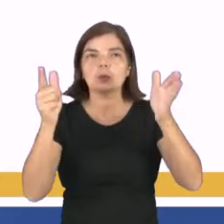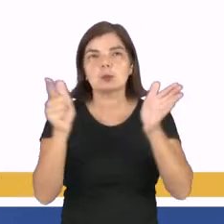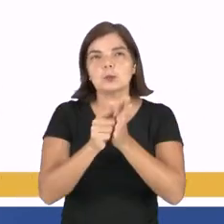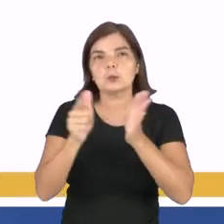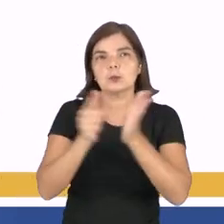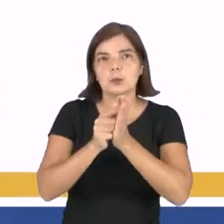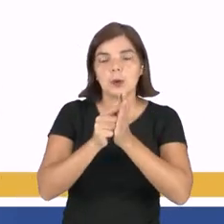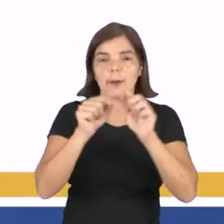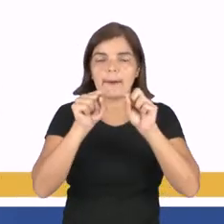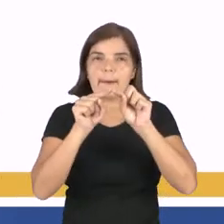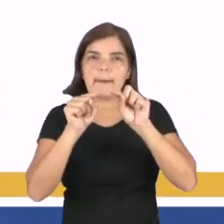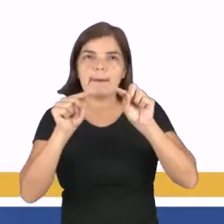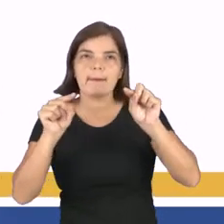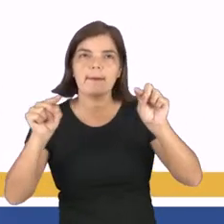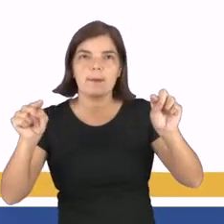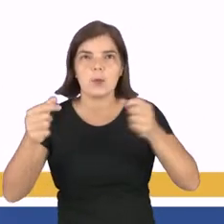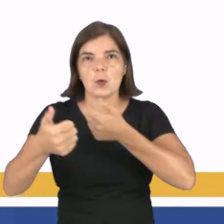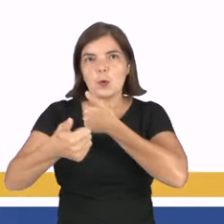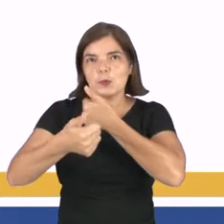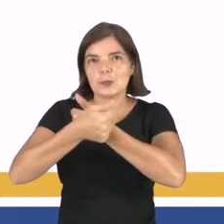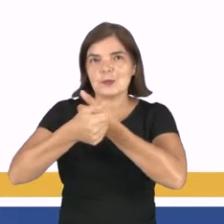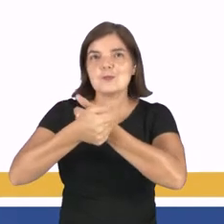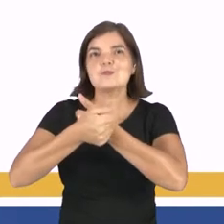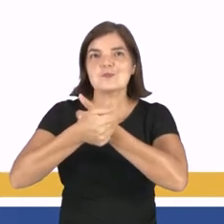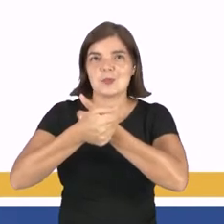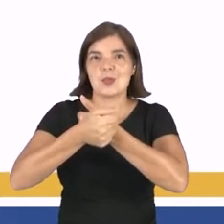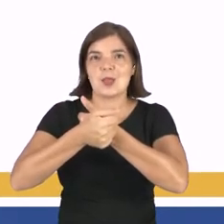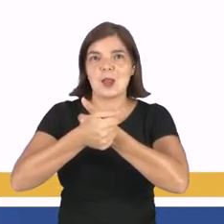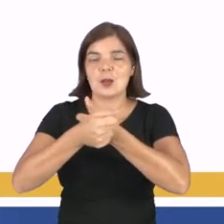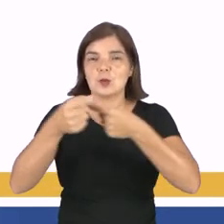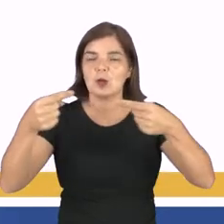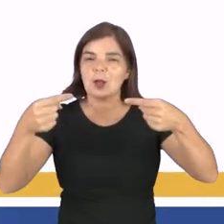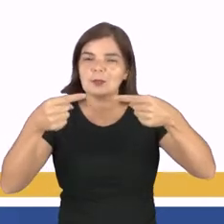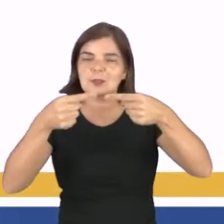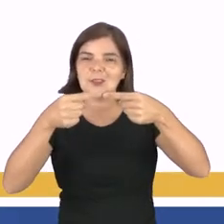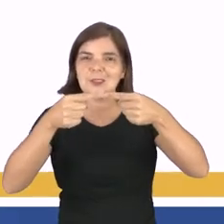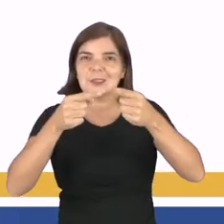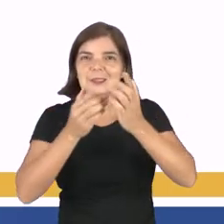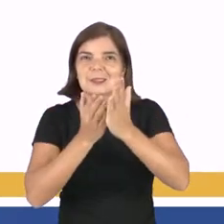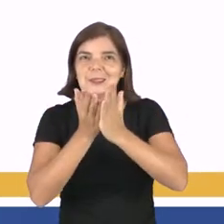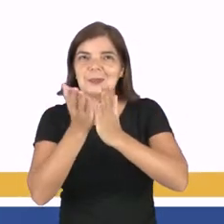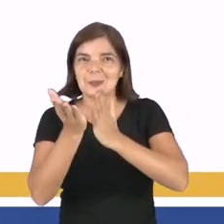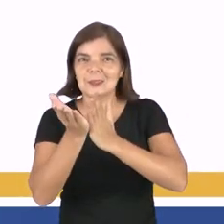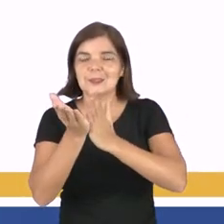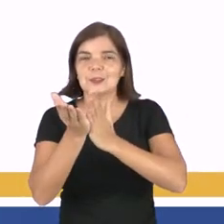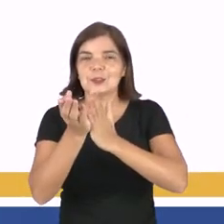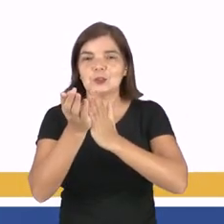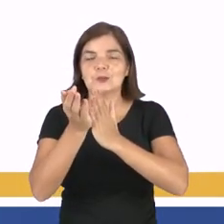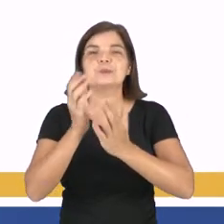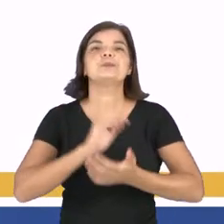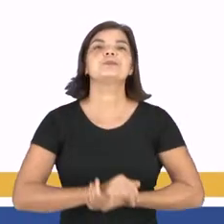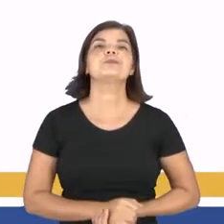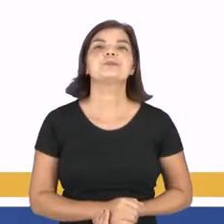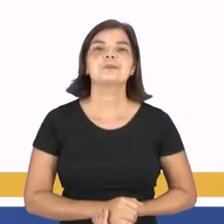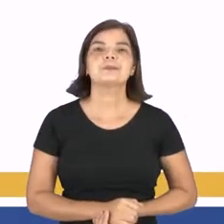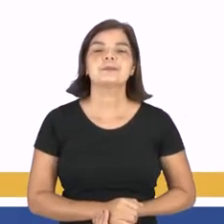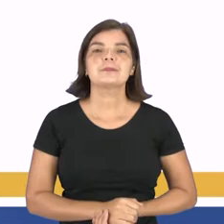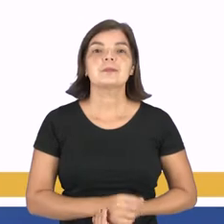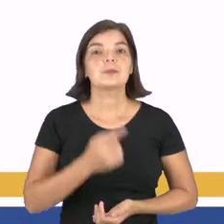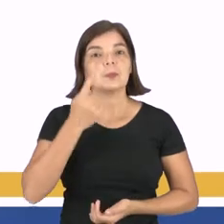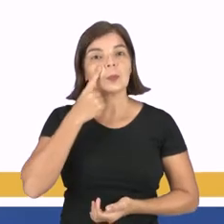papel. Ele reto aproximou-se. Ela escorregadia saiu pela tangente.